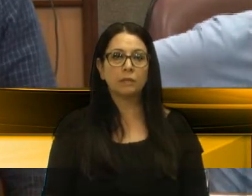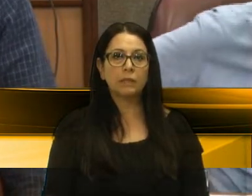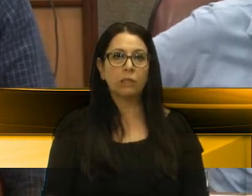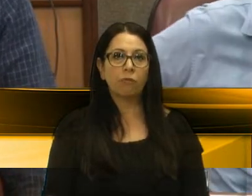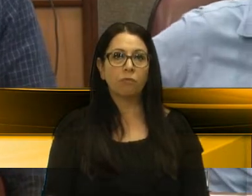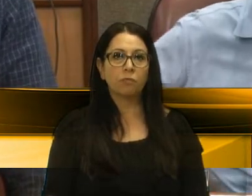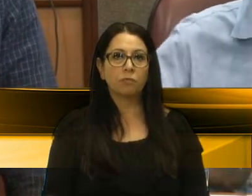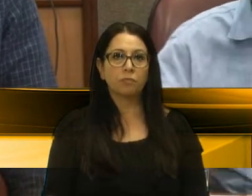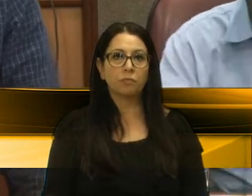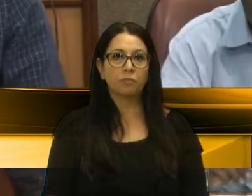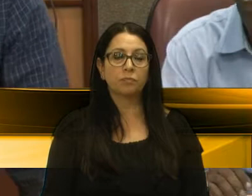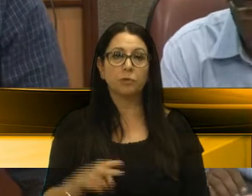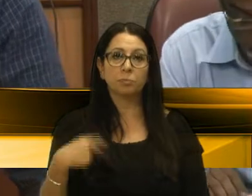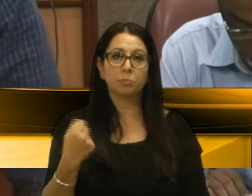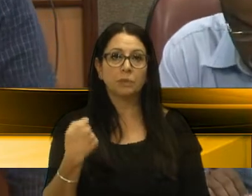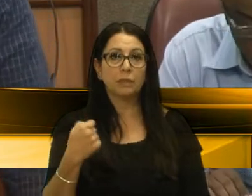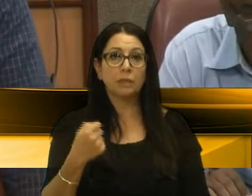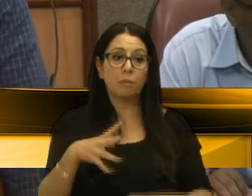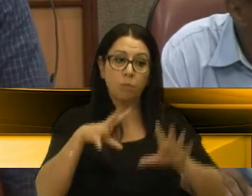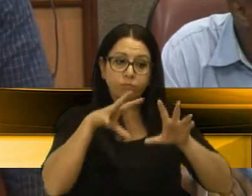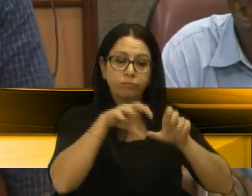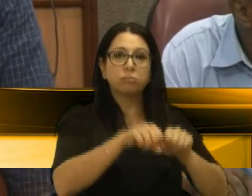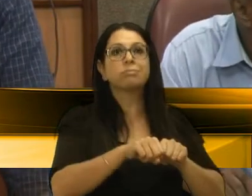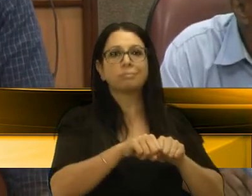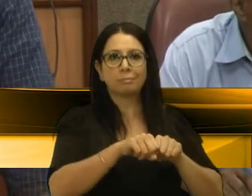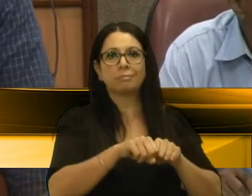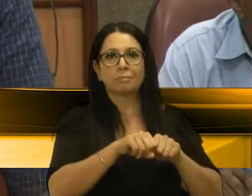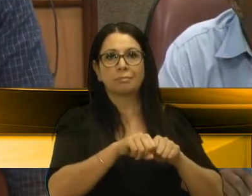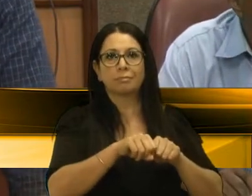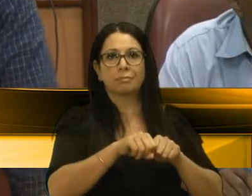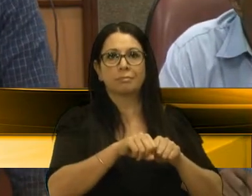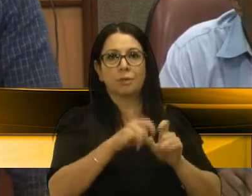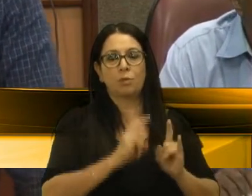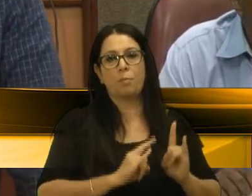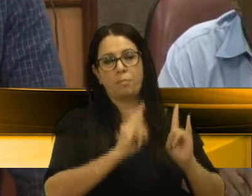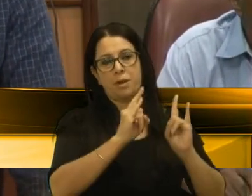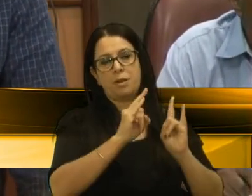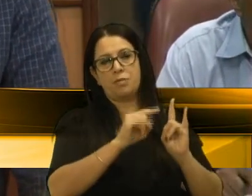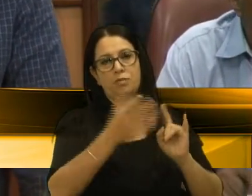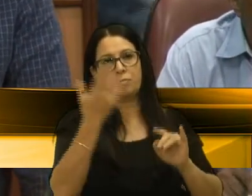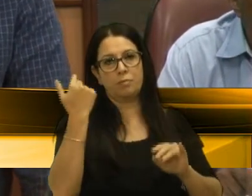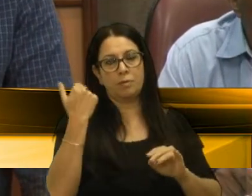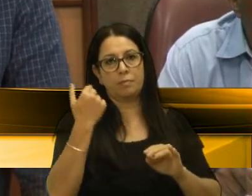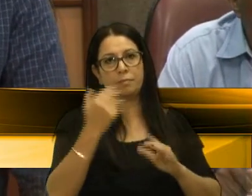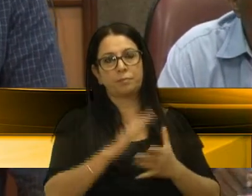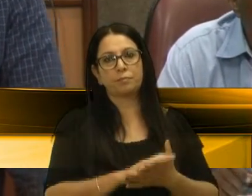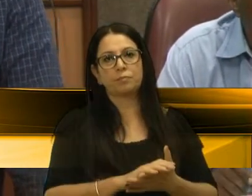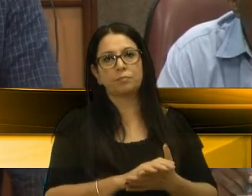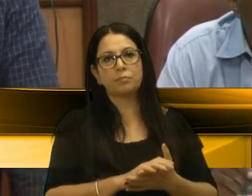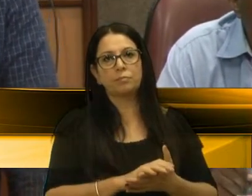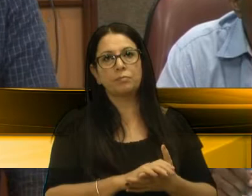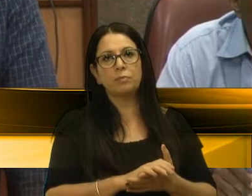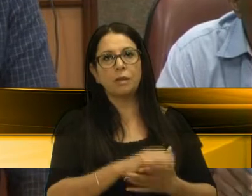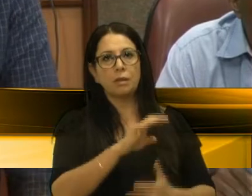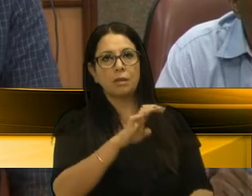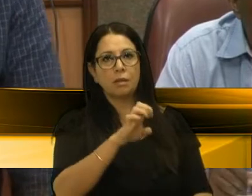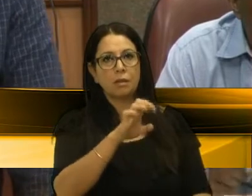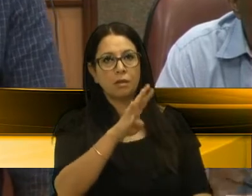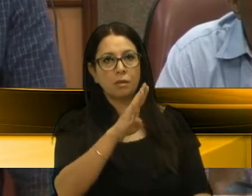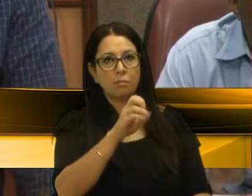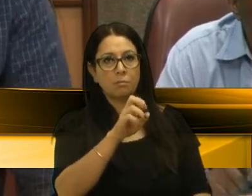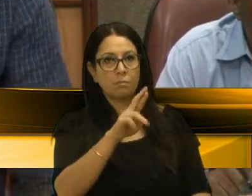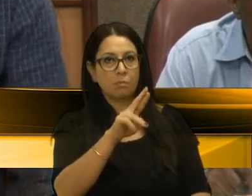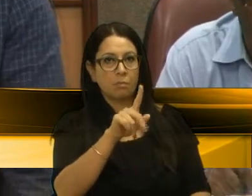ocupar o nosso prédio da antiga metalúrgica Abramo Hebre, da nossa Maesa.